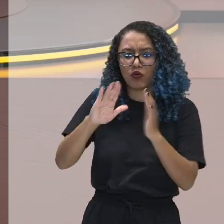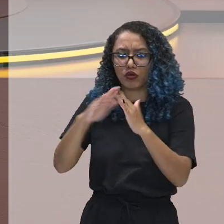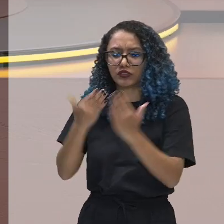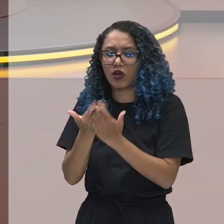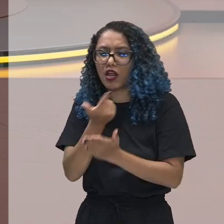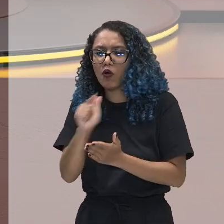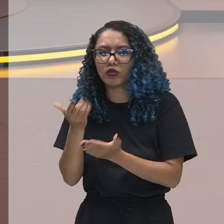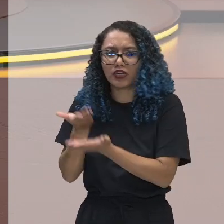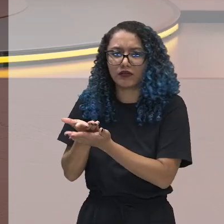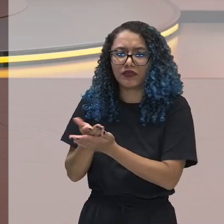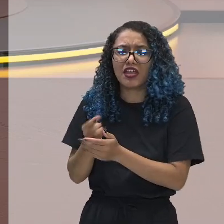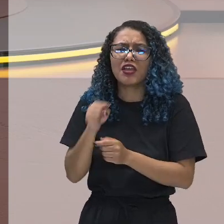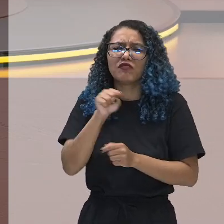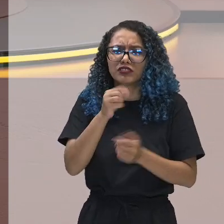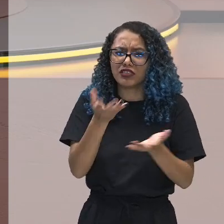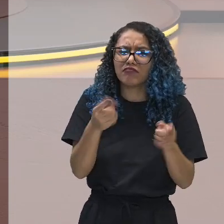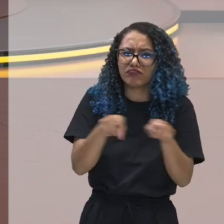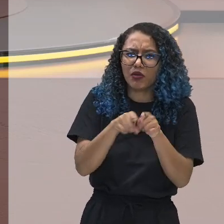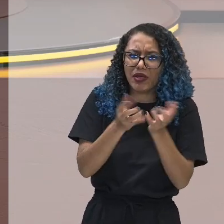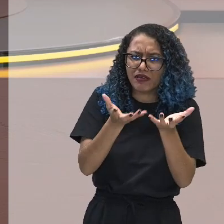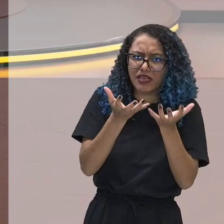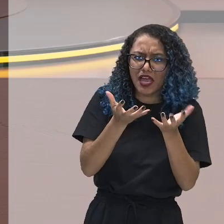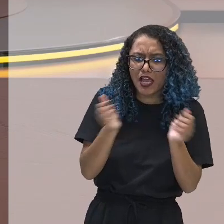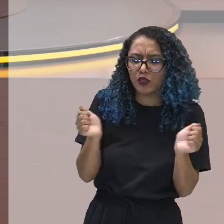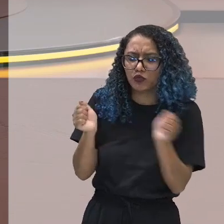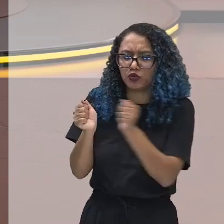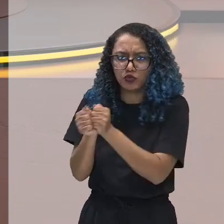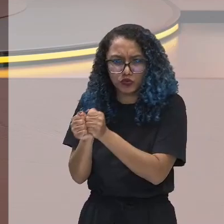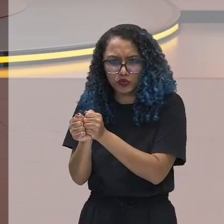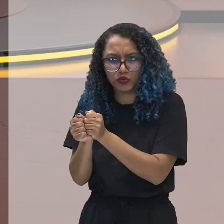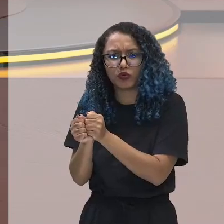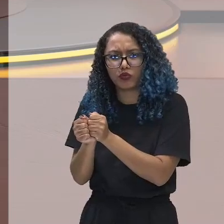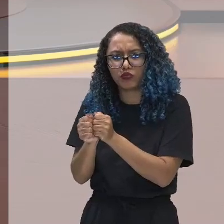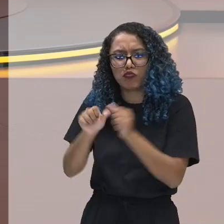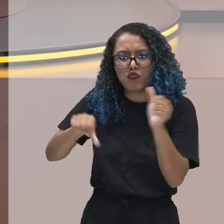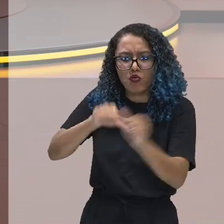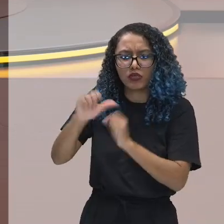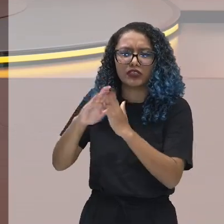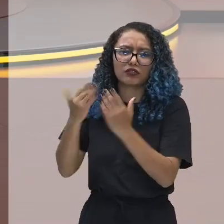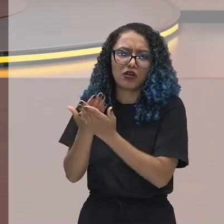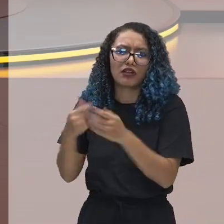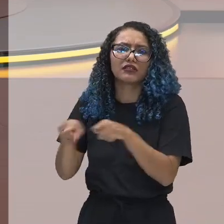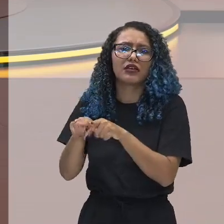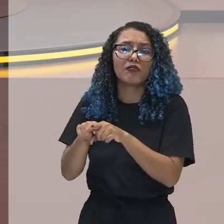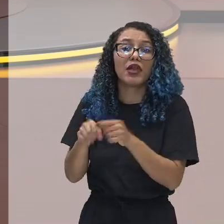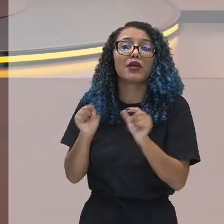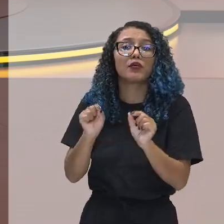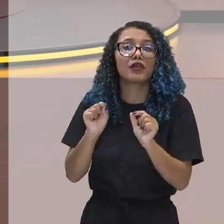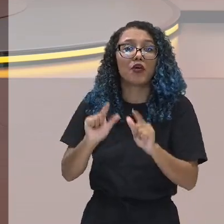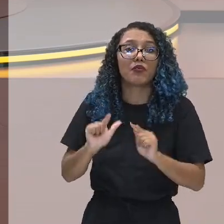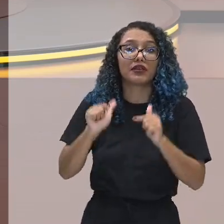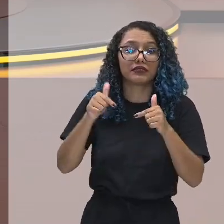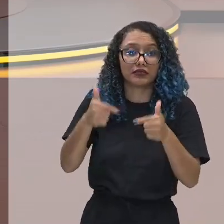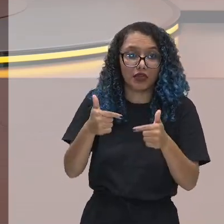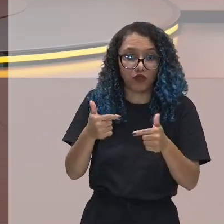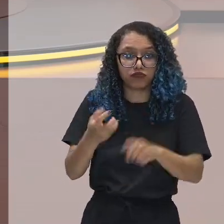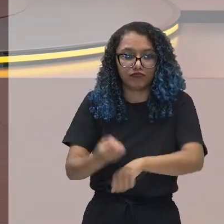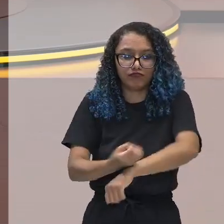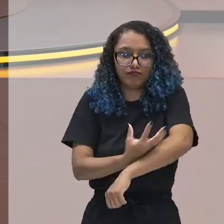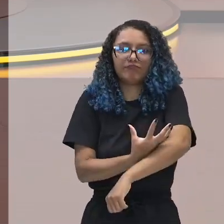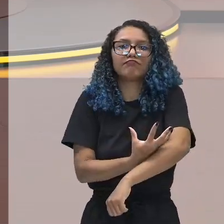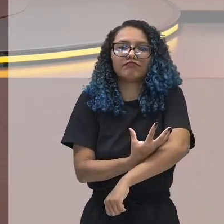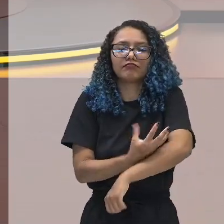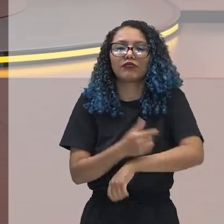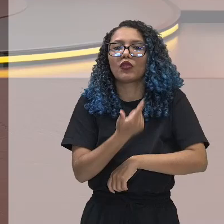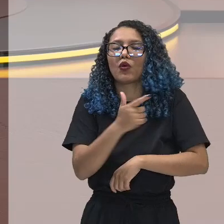escola também, porque ele mudou. Então, essa é uma ação afetiva, né? Podemos dar outro exemplo. Por exemplo, as